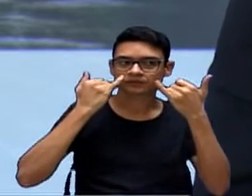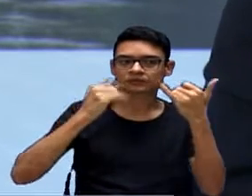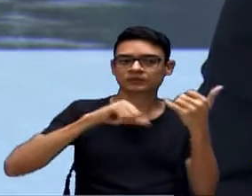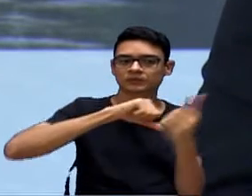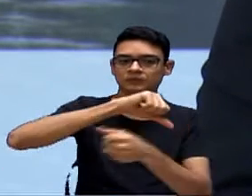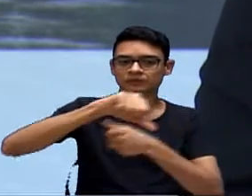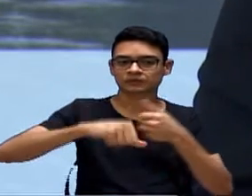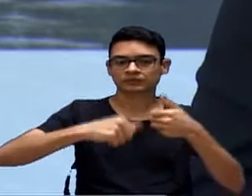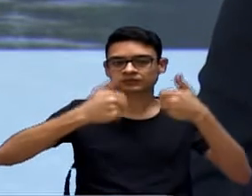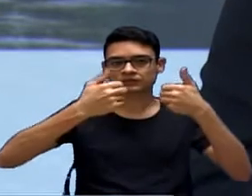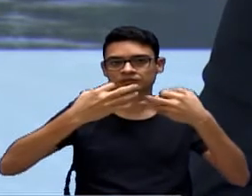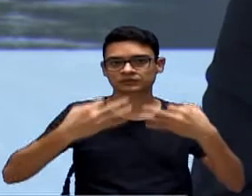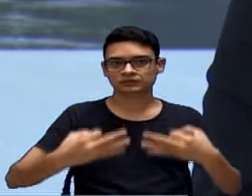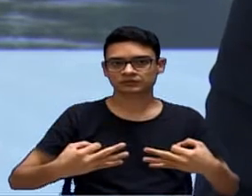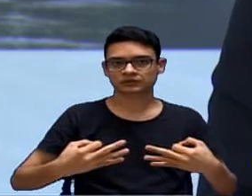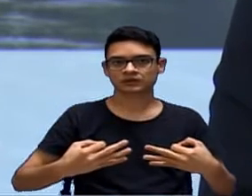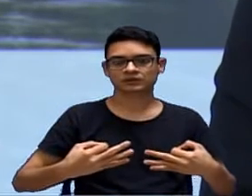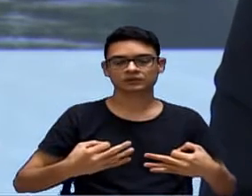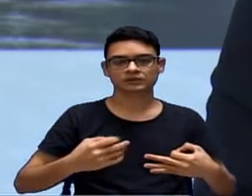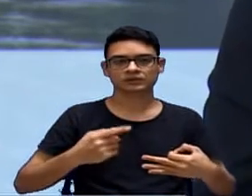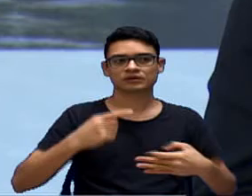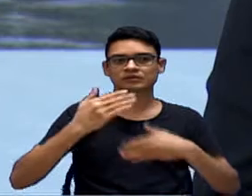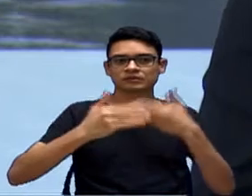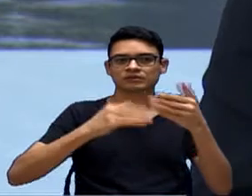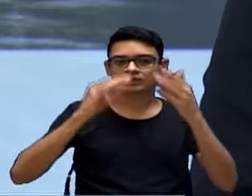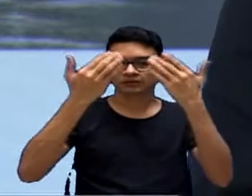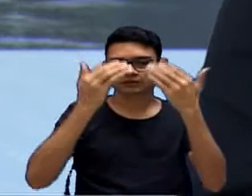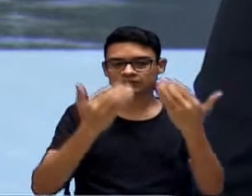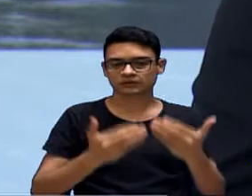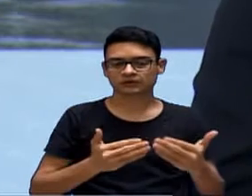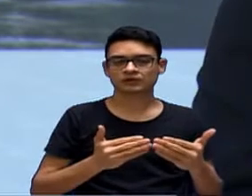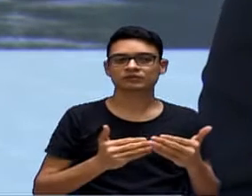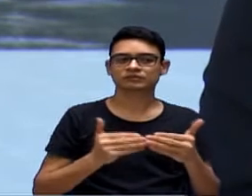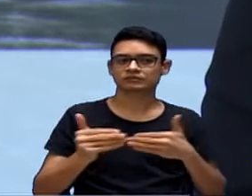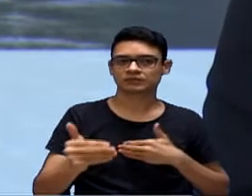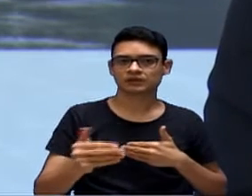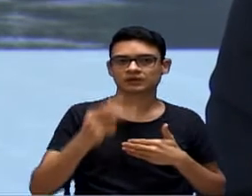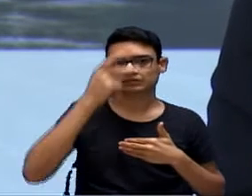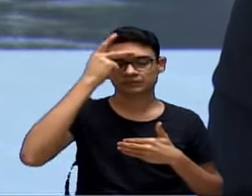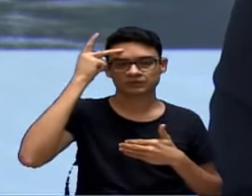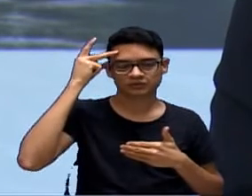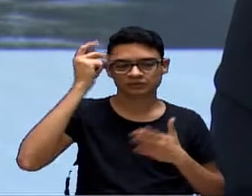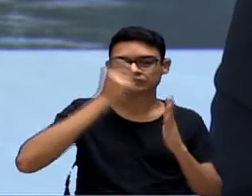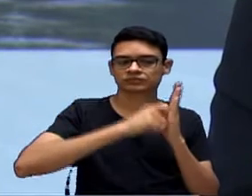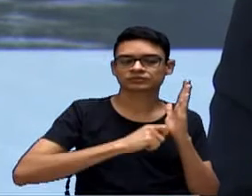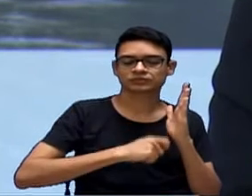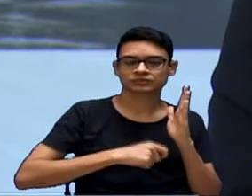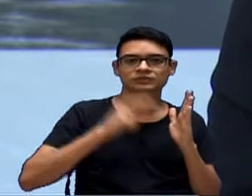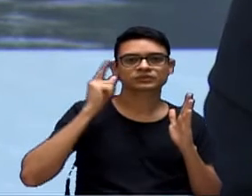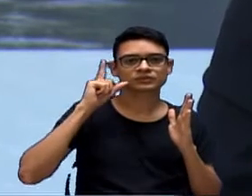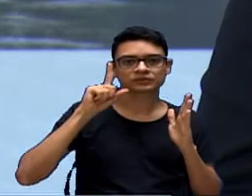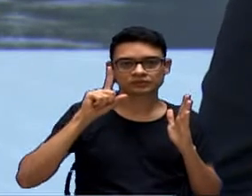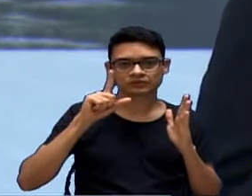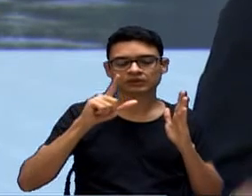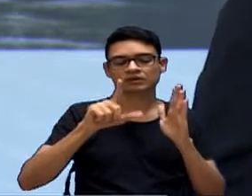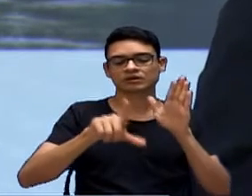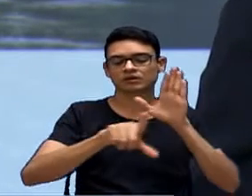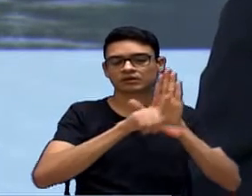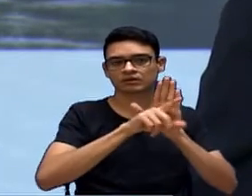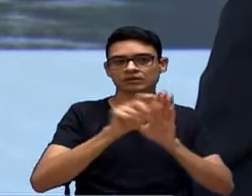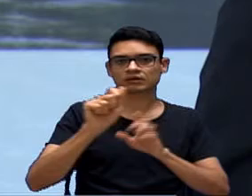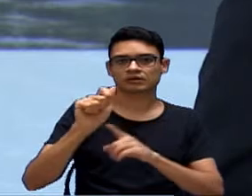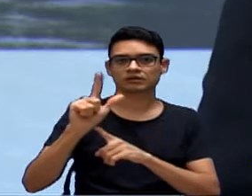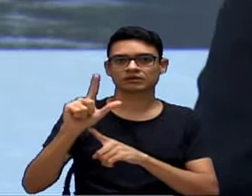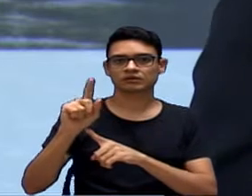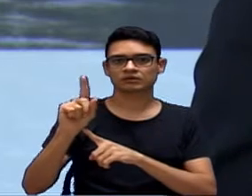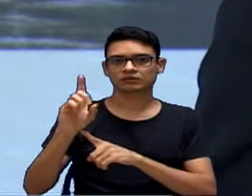alguns dias vai vir o edital e nós vamos estar informando essas pessoas para que possam se inscrever e participar desse programa da Lei Aldir Branco e possam receber esse